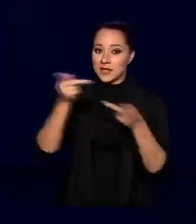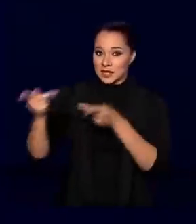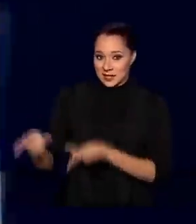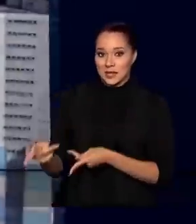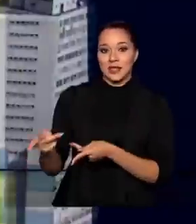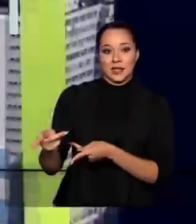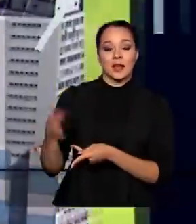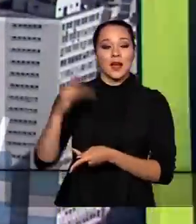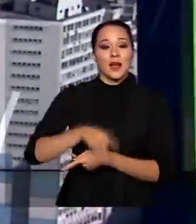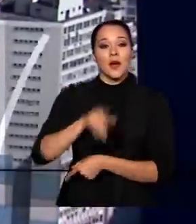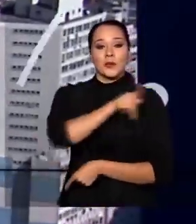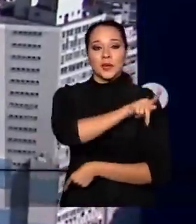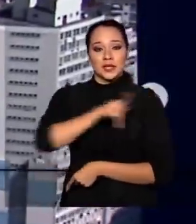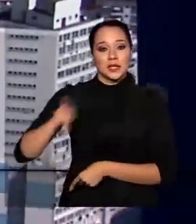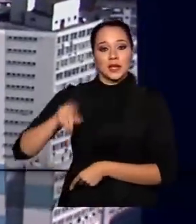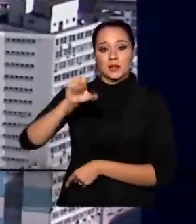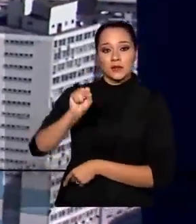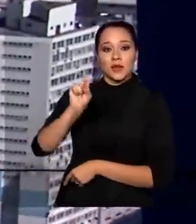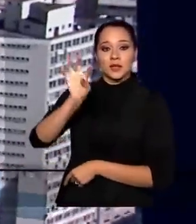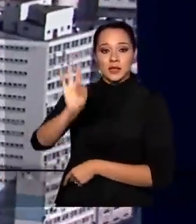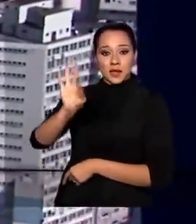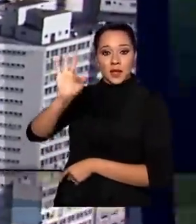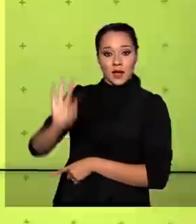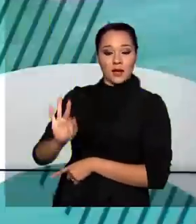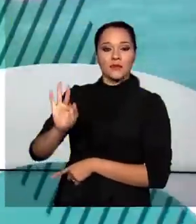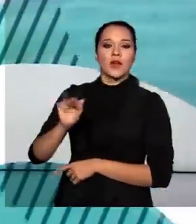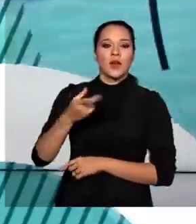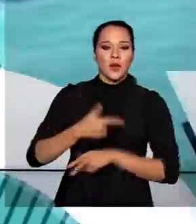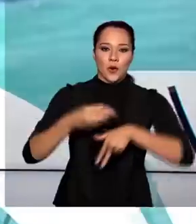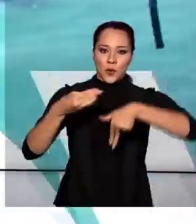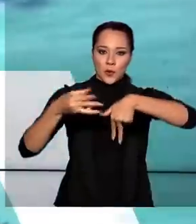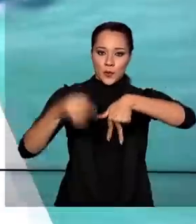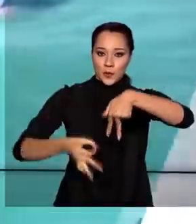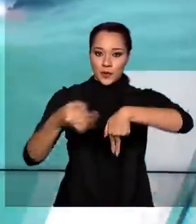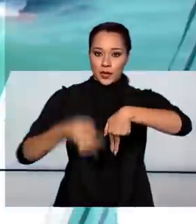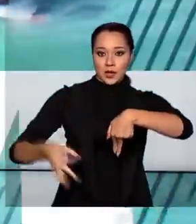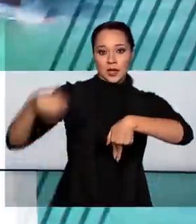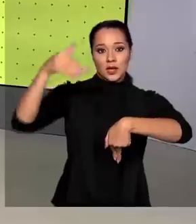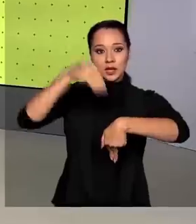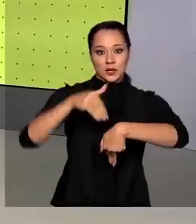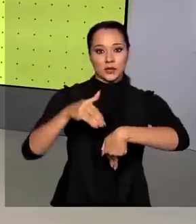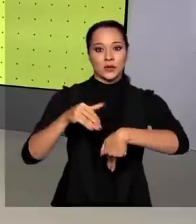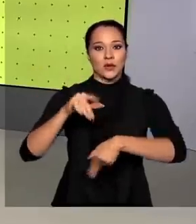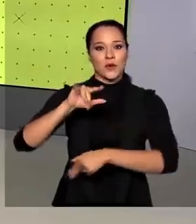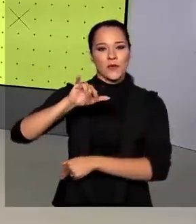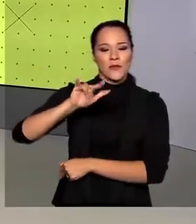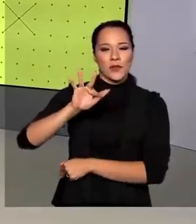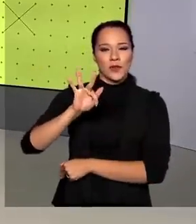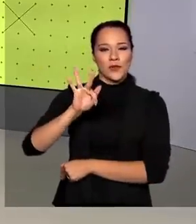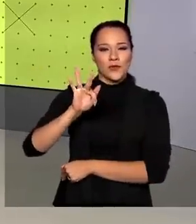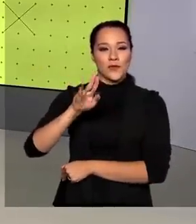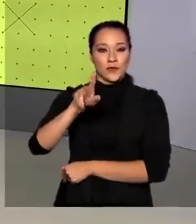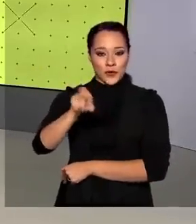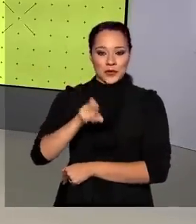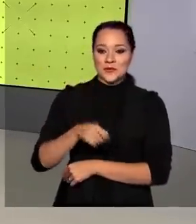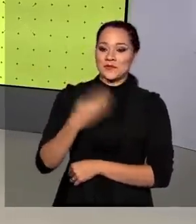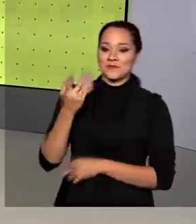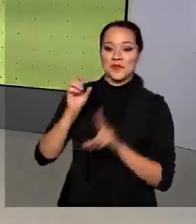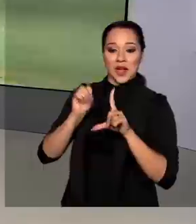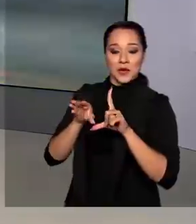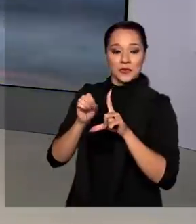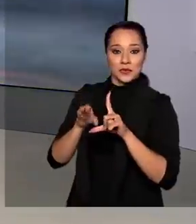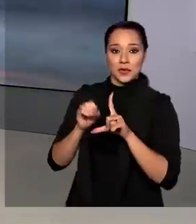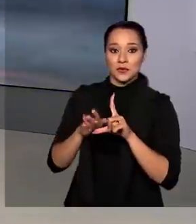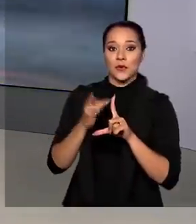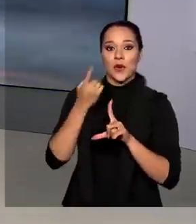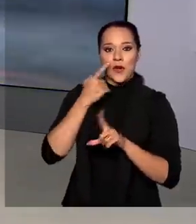cortesia ao presidente do Supremo Tribunal Federal, ministro Luiz Fux. Nós vamos ao vivo ao Palácio do Planalto,